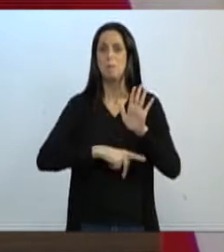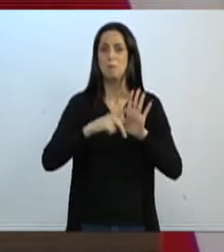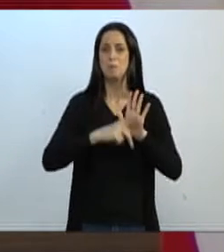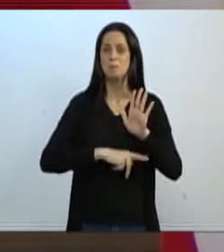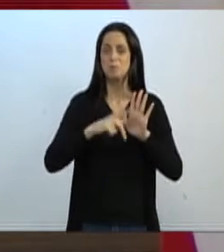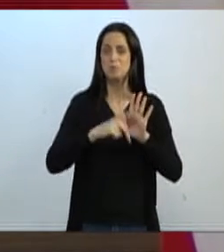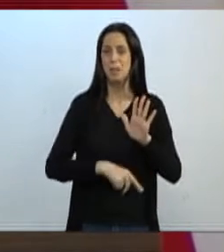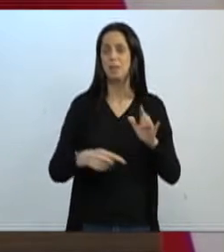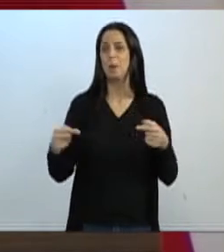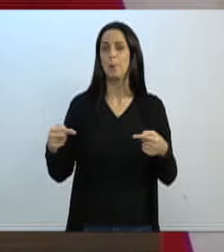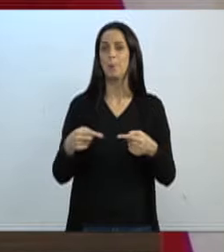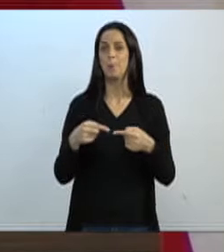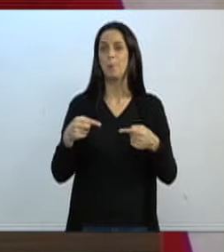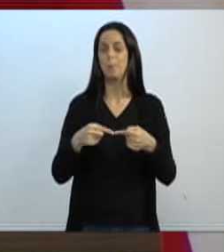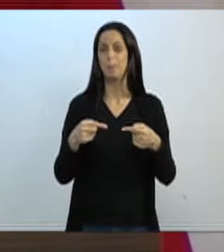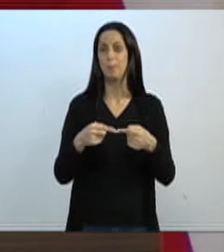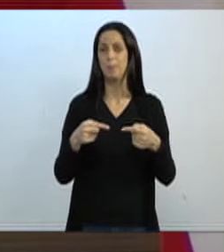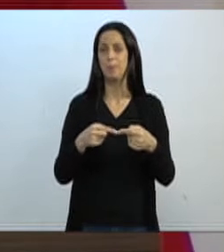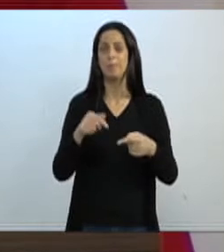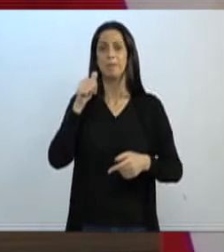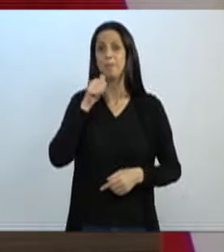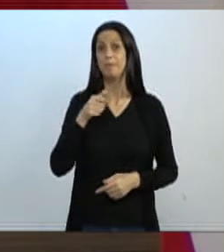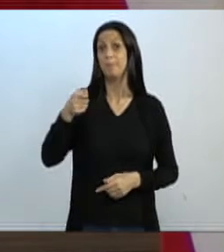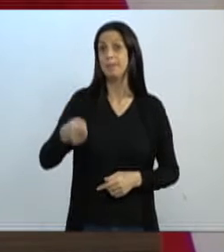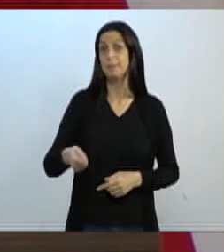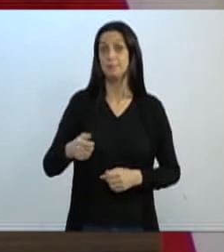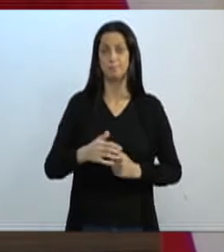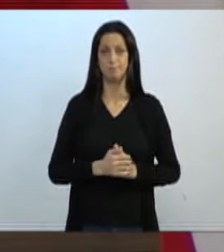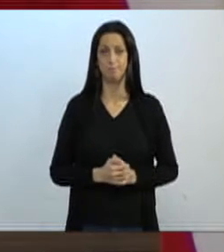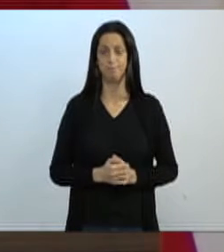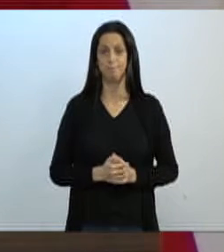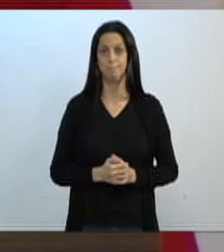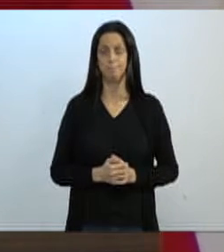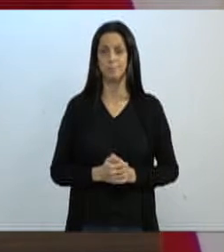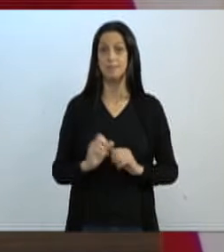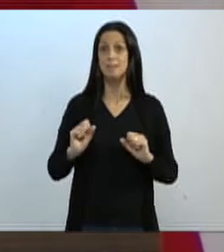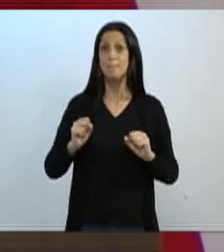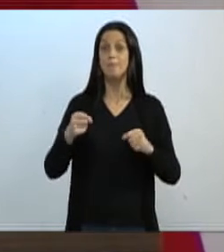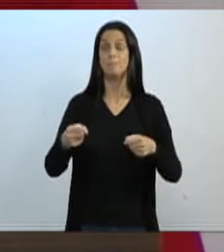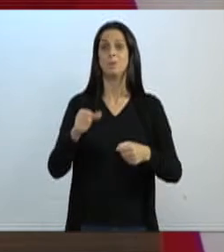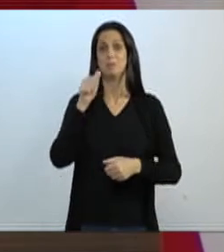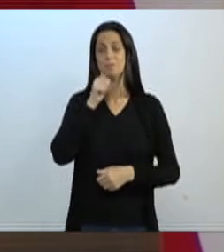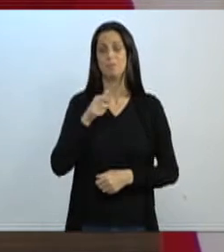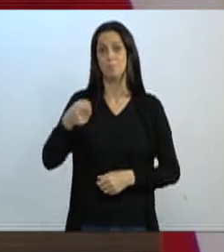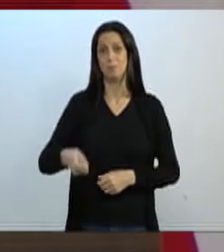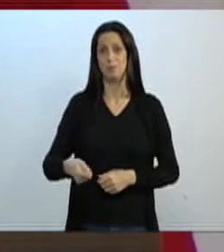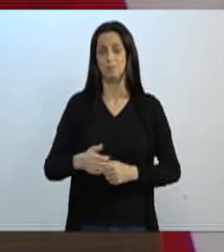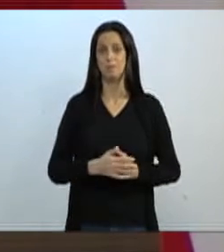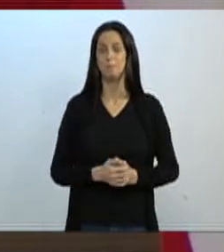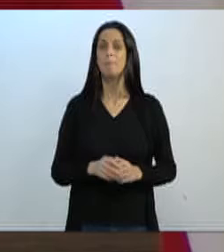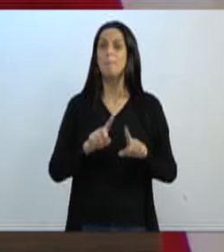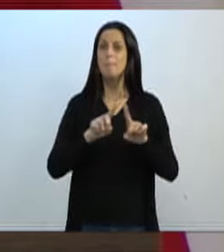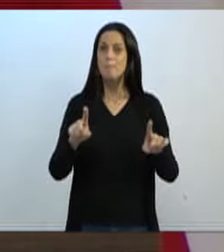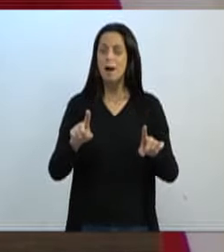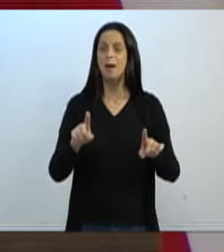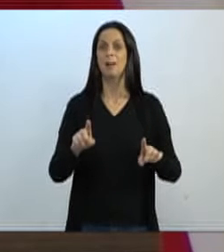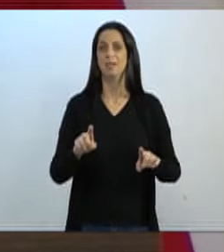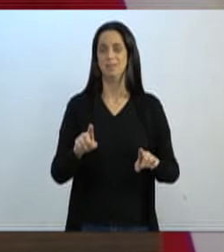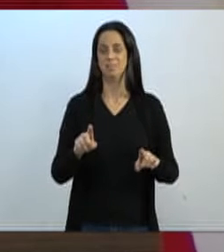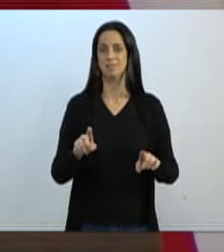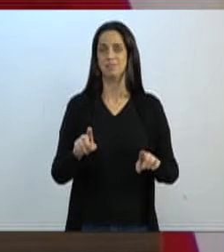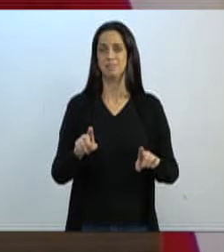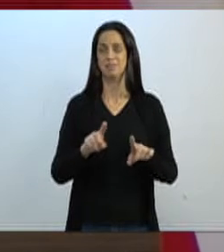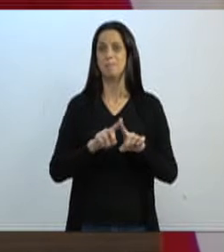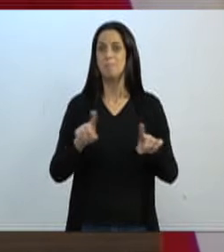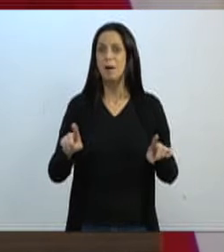alusão ao feminismo, às pautas feministas. Só que é o seguinte, mas saibam que eles